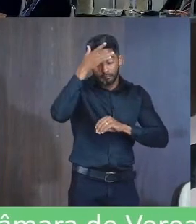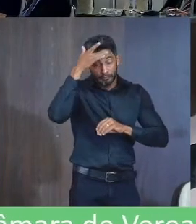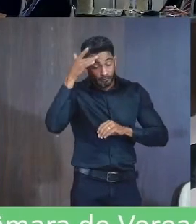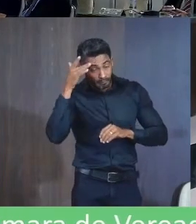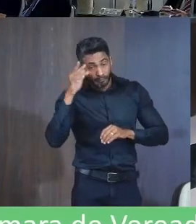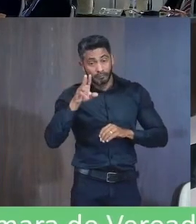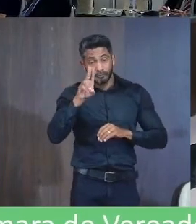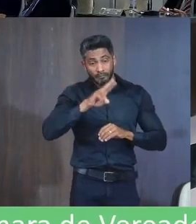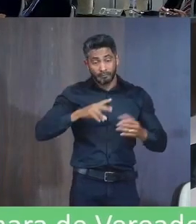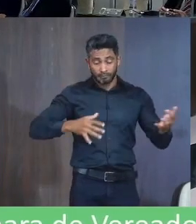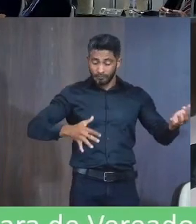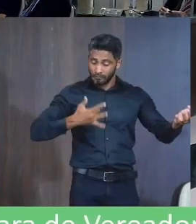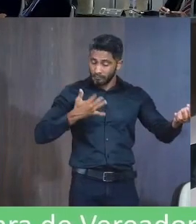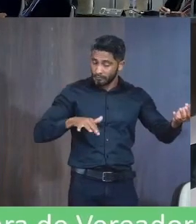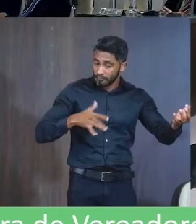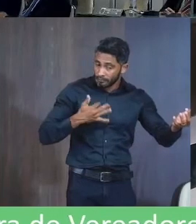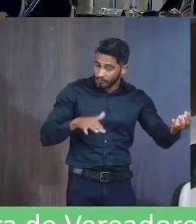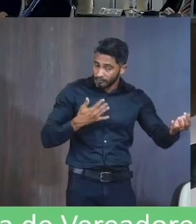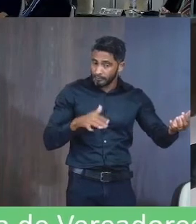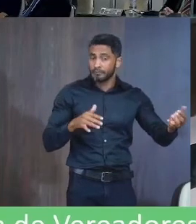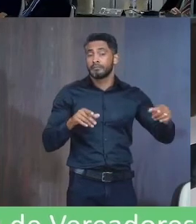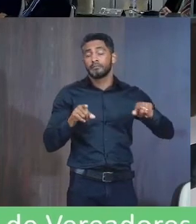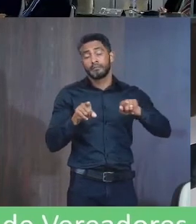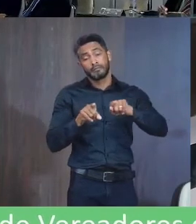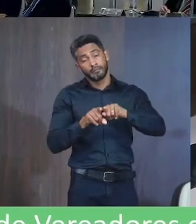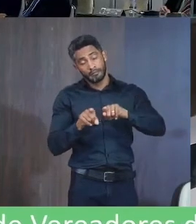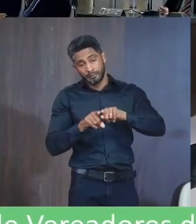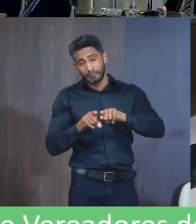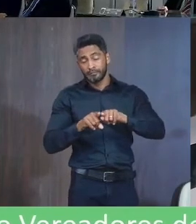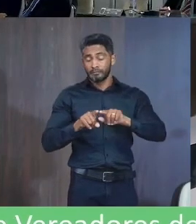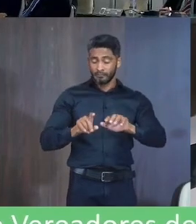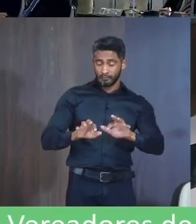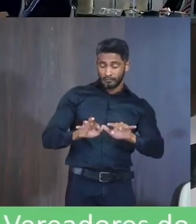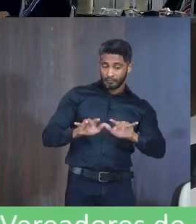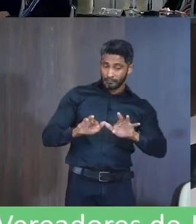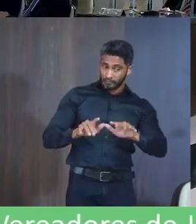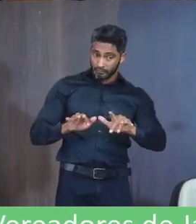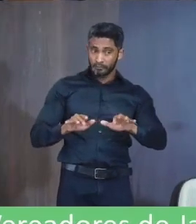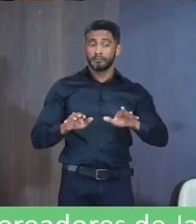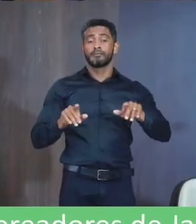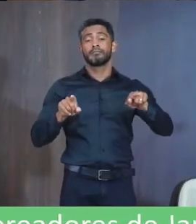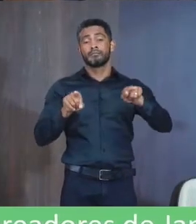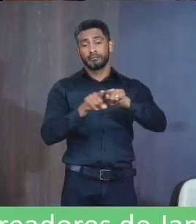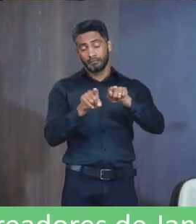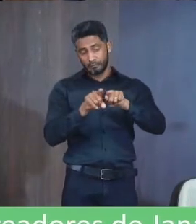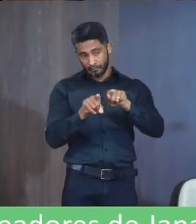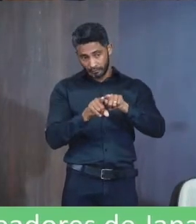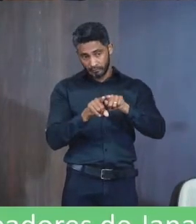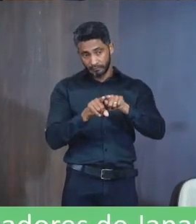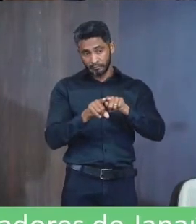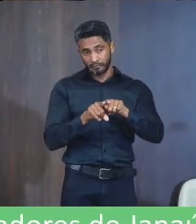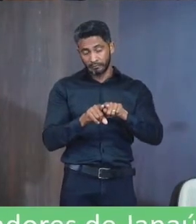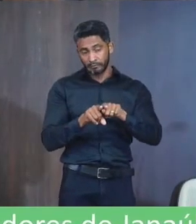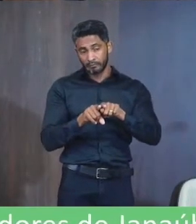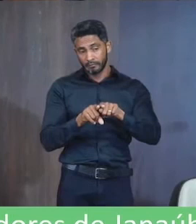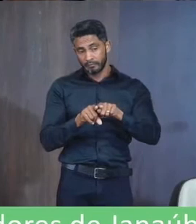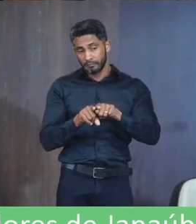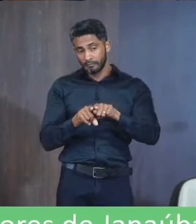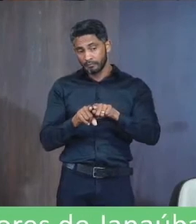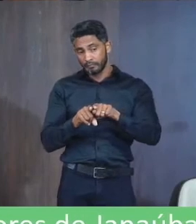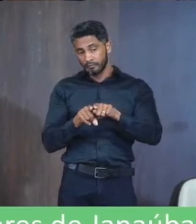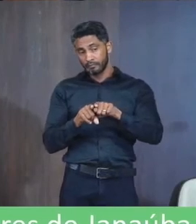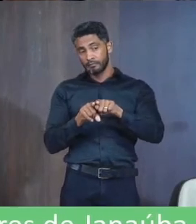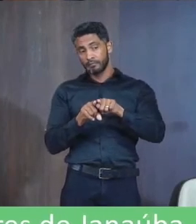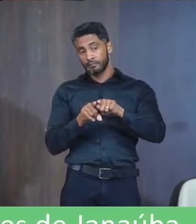Instrumentos De corda E não só Isso Senhora Presidenta Como também Ele também